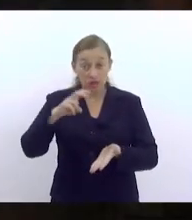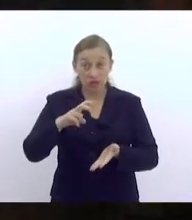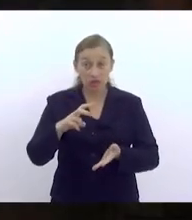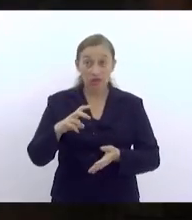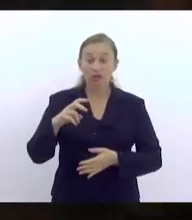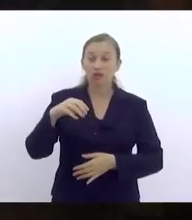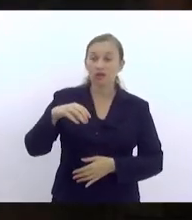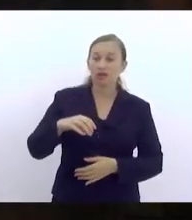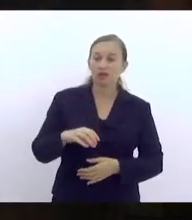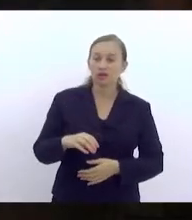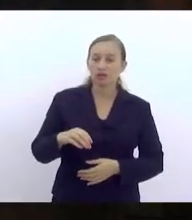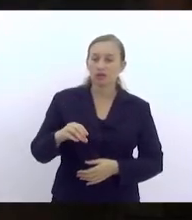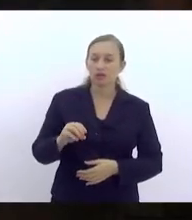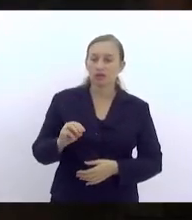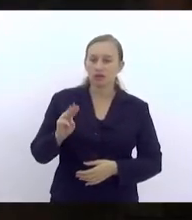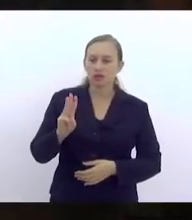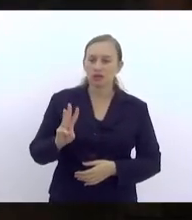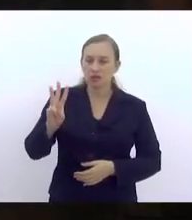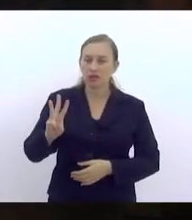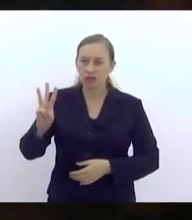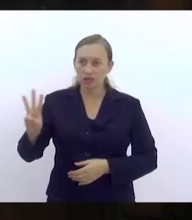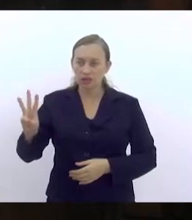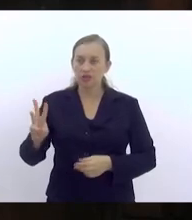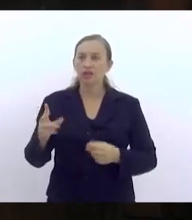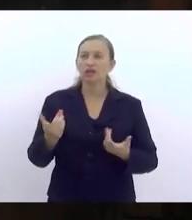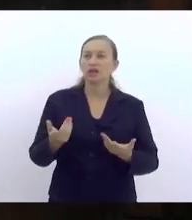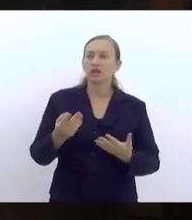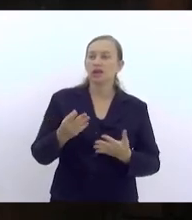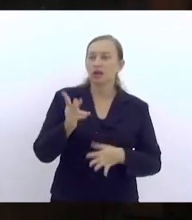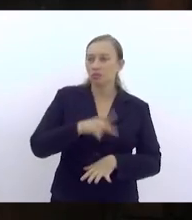que a professora sugeriu.